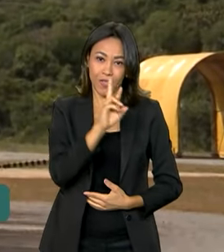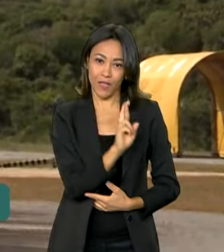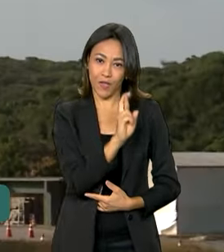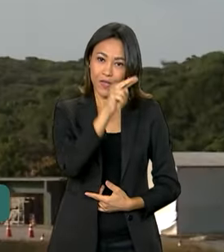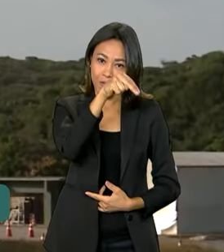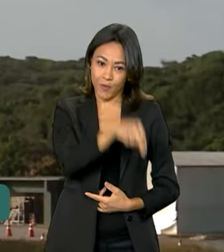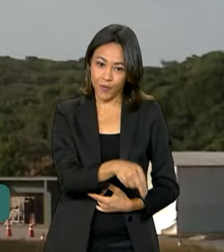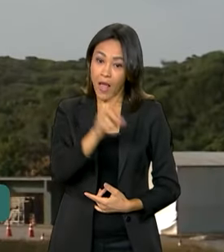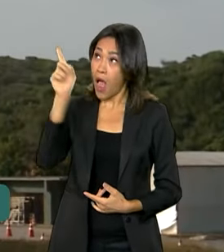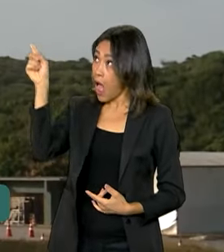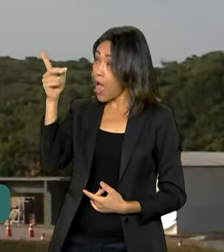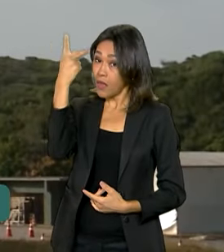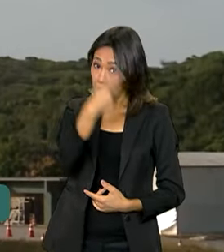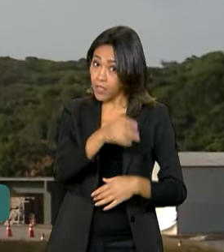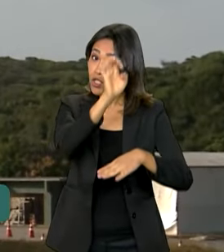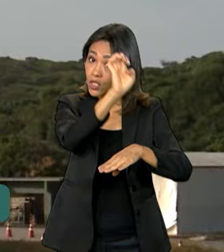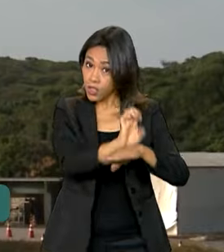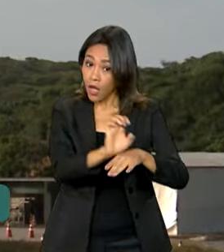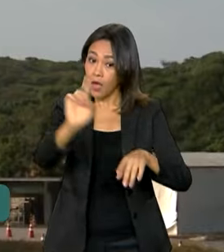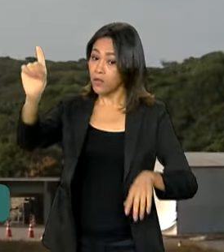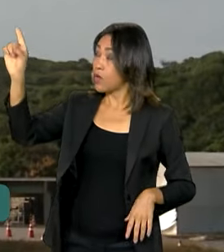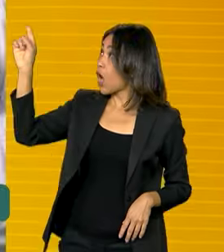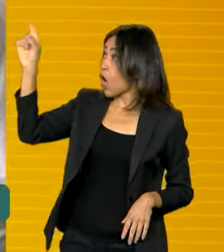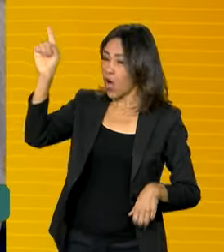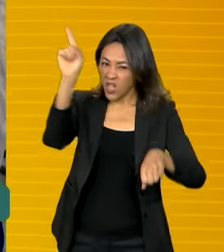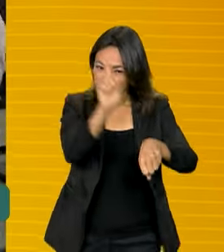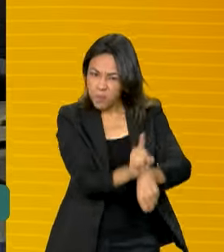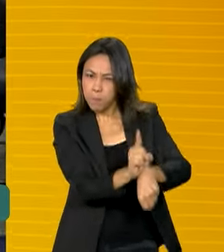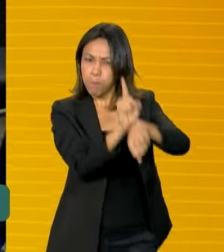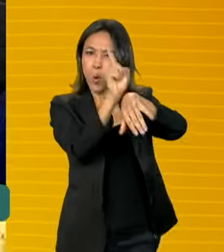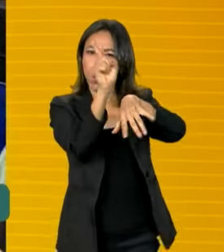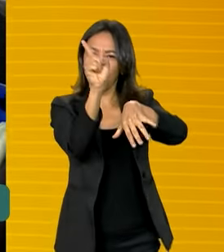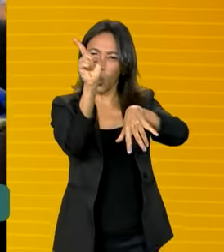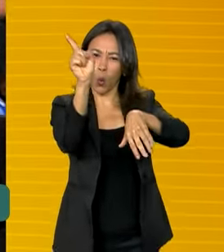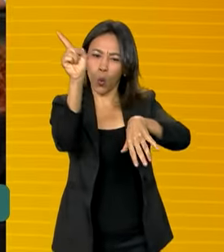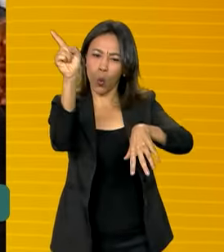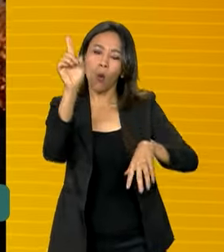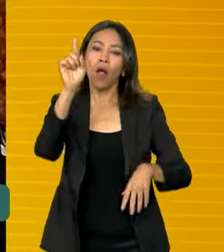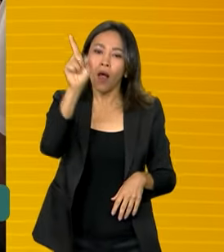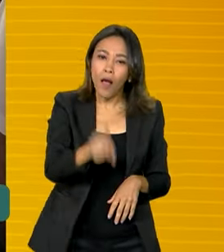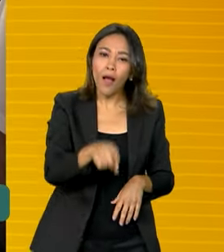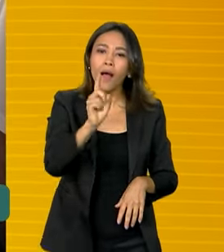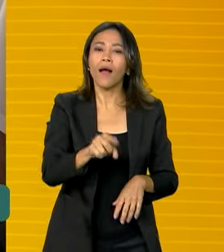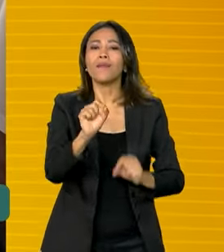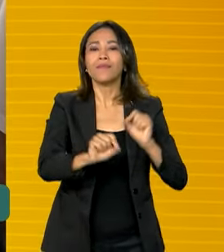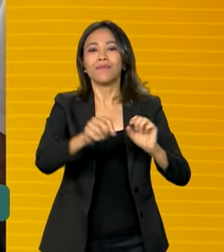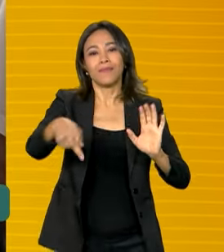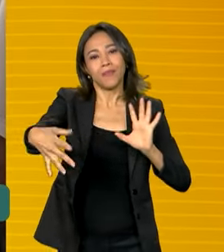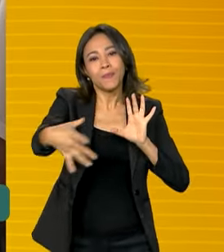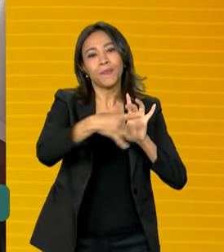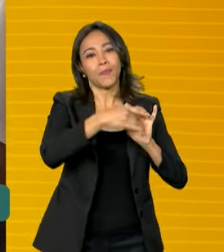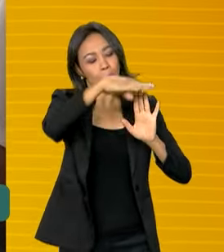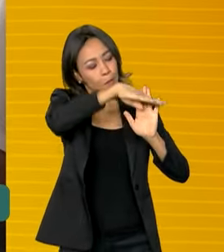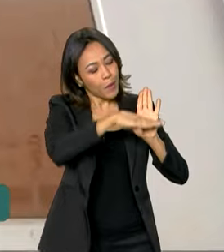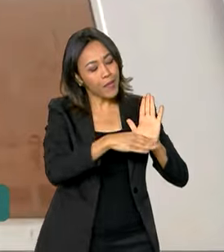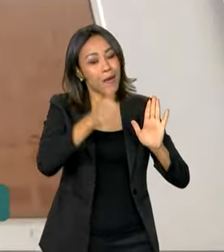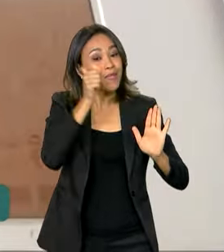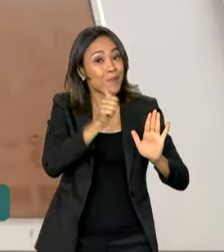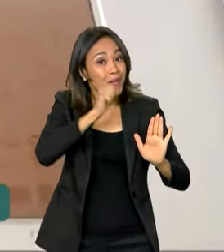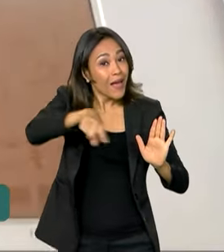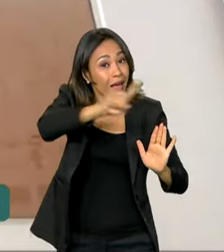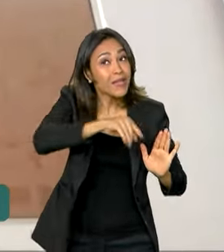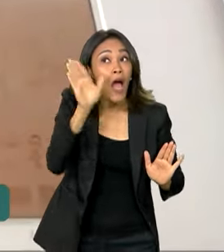localizado o Centro de Lançamento da Barreira do Inferno que são realizadas as atividades do programa Meninas no Espaço.